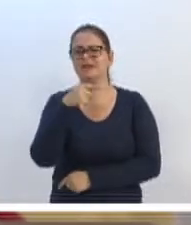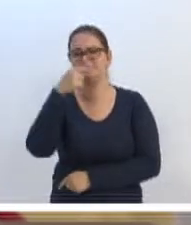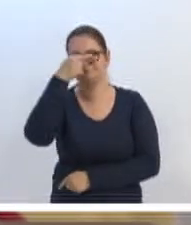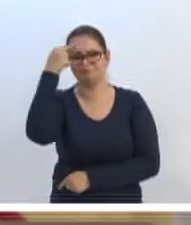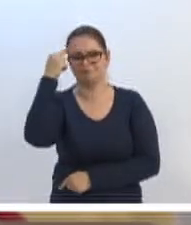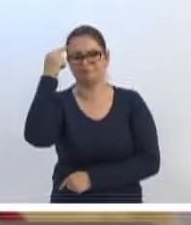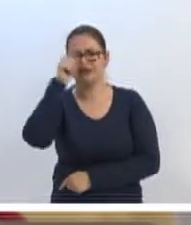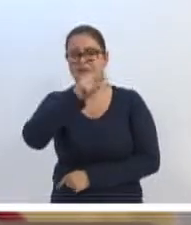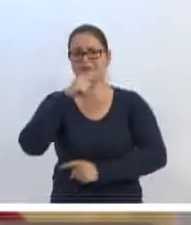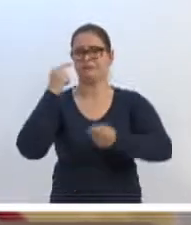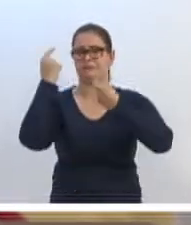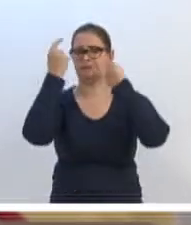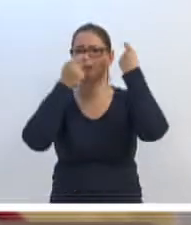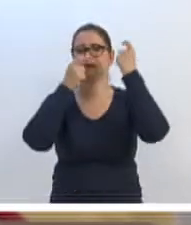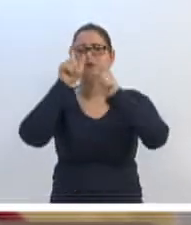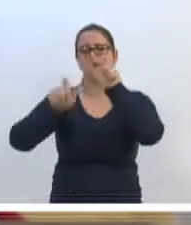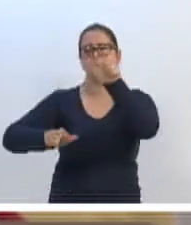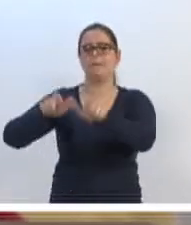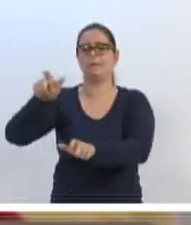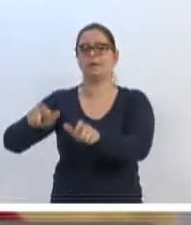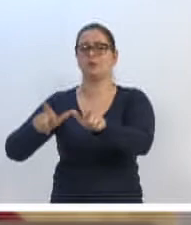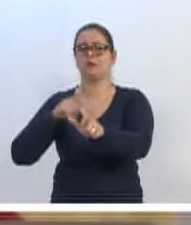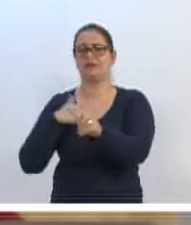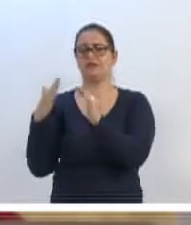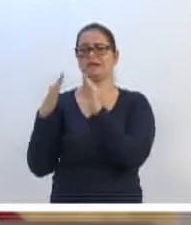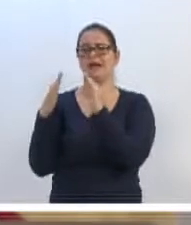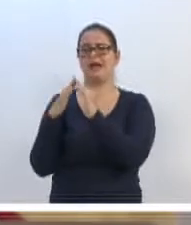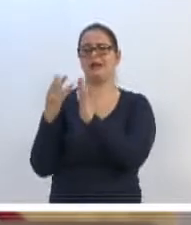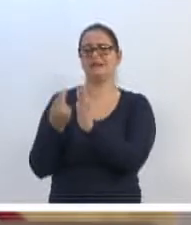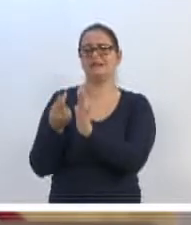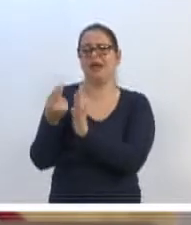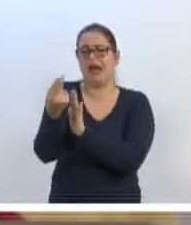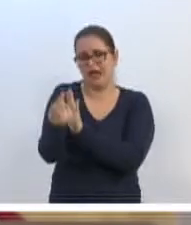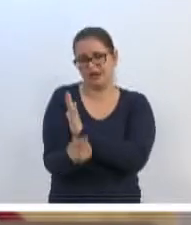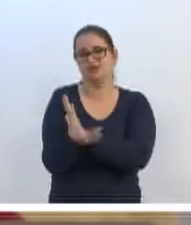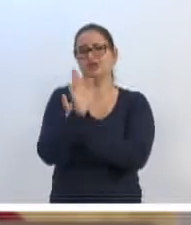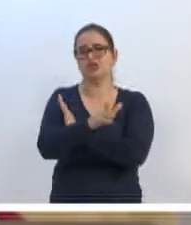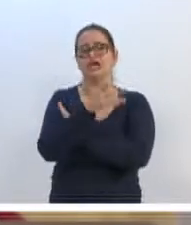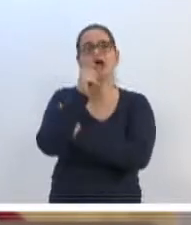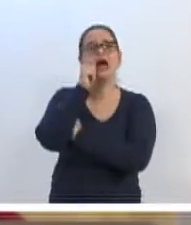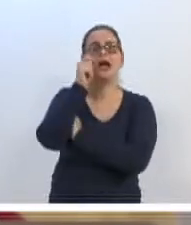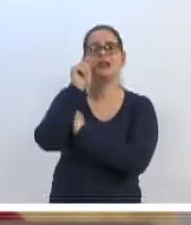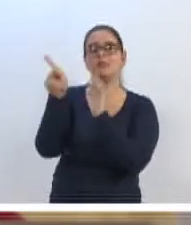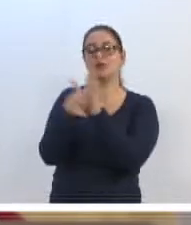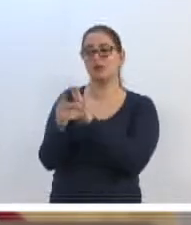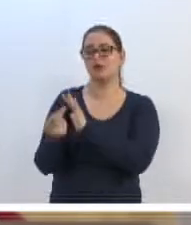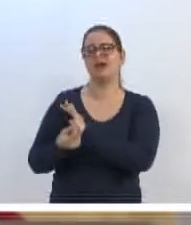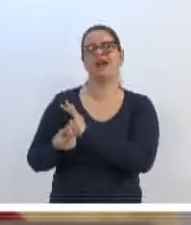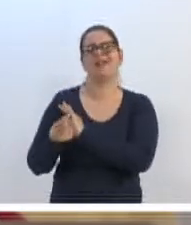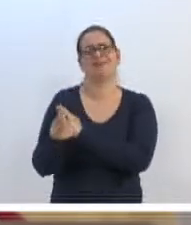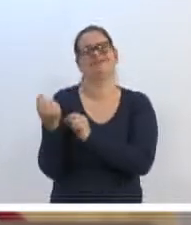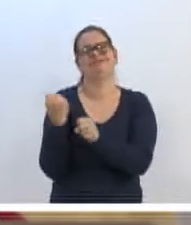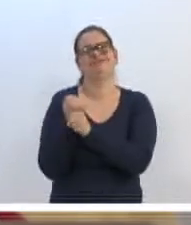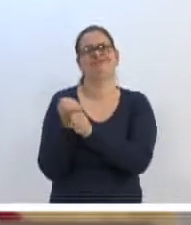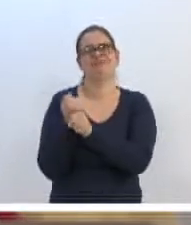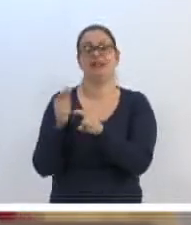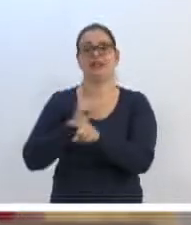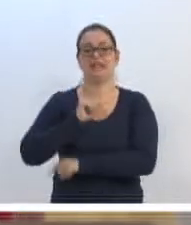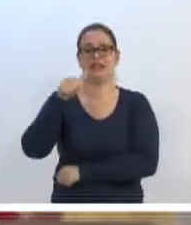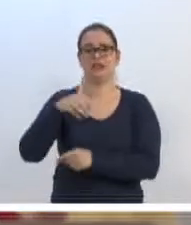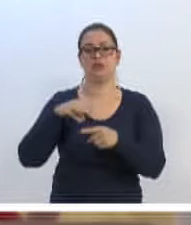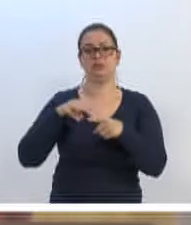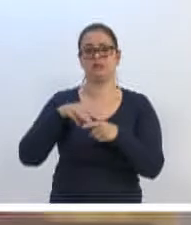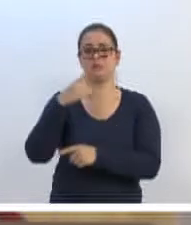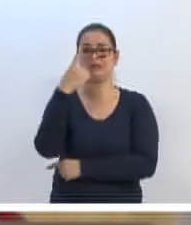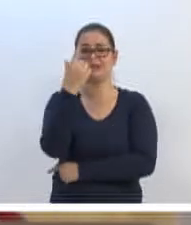e é essa que a preocupação dessas pessoas. São pessoas que moram, como bem disse o vereador Almir, em áreas consolidadas. Nós temos aqui no município